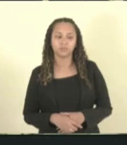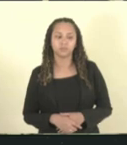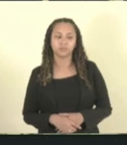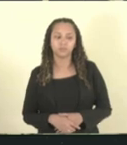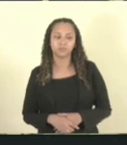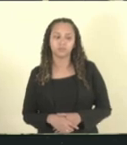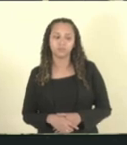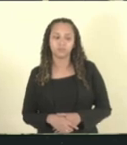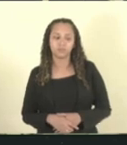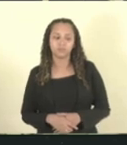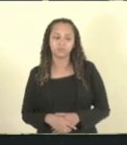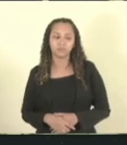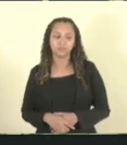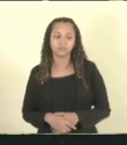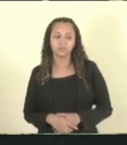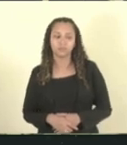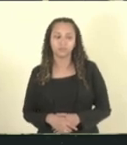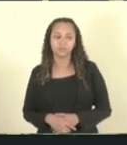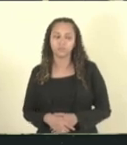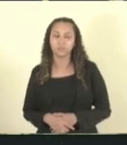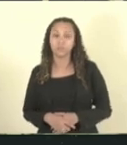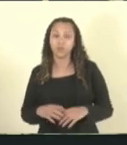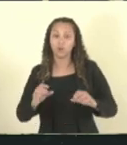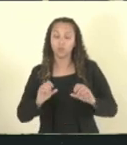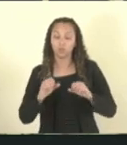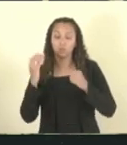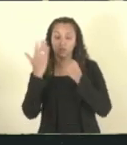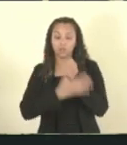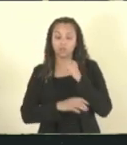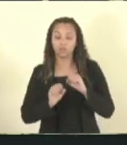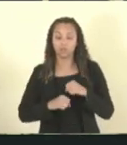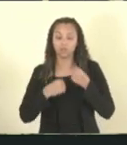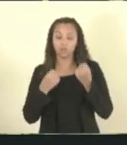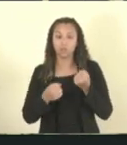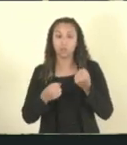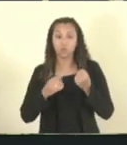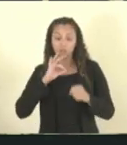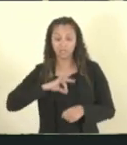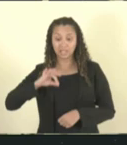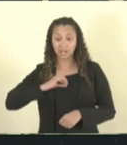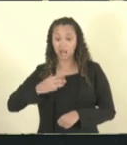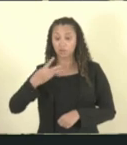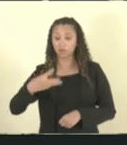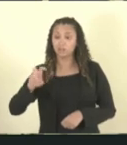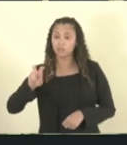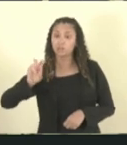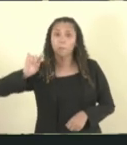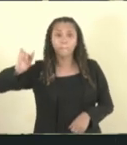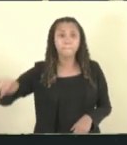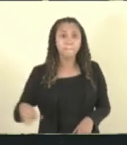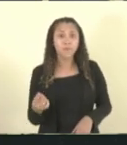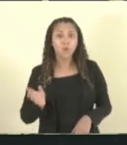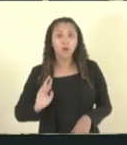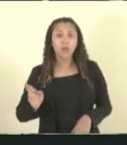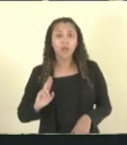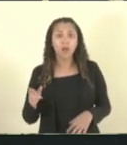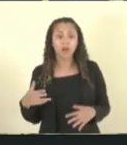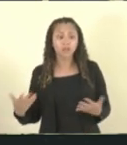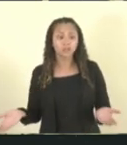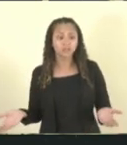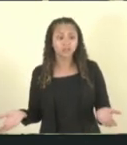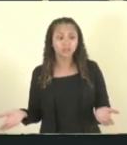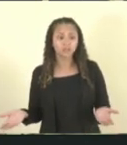defensores públicos, defensores públicos, para 35 mil reais, delegado